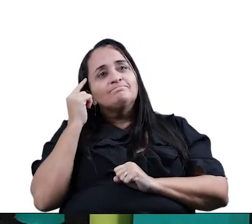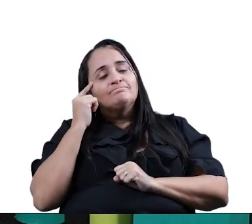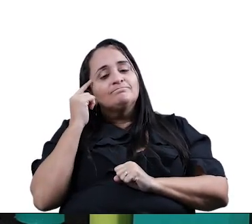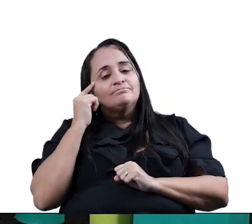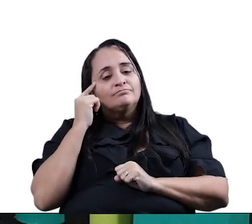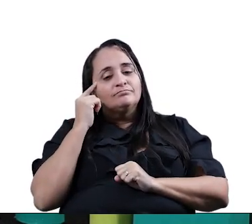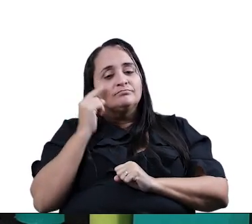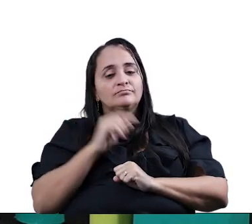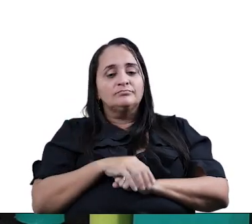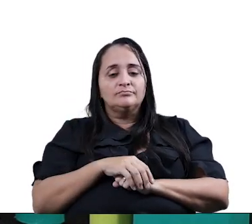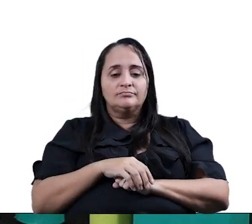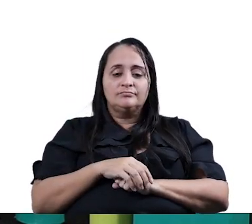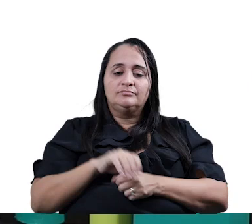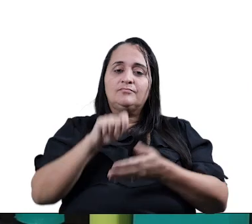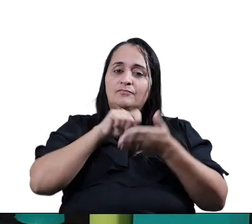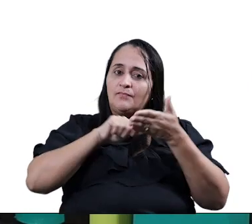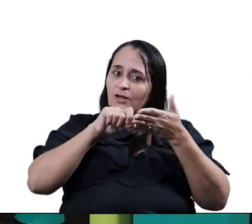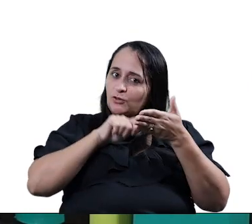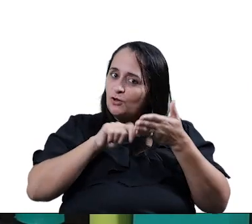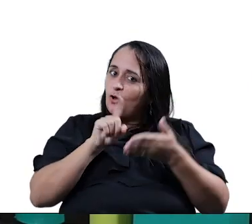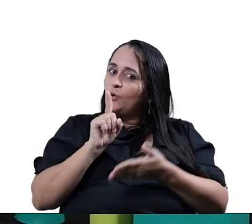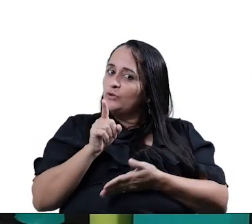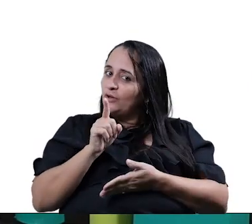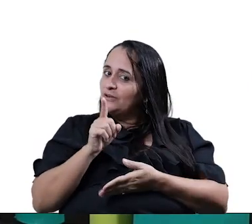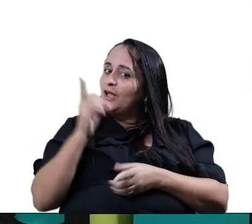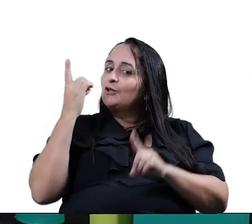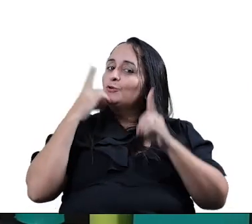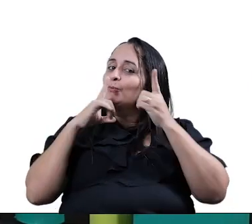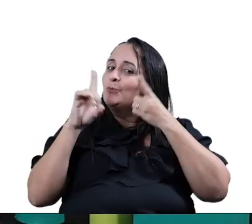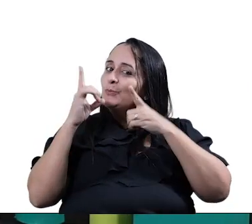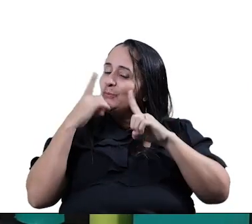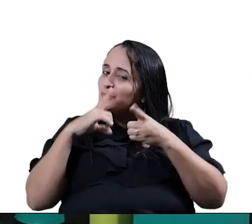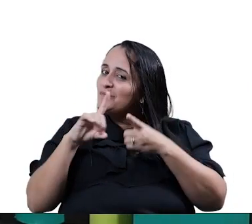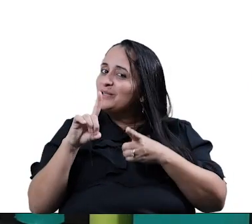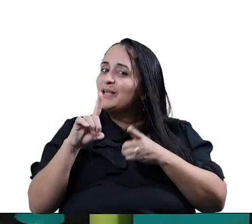Anota no seu caderno As suas dúvidas